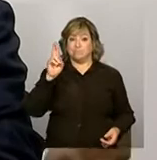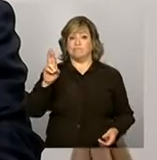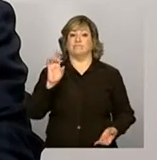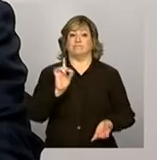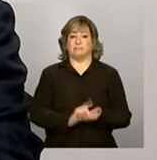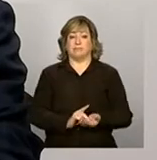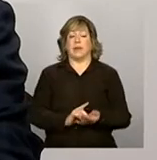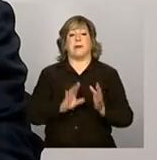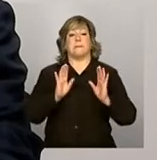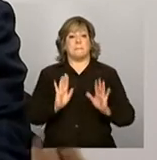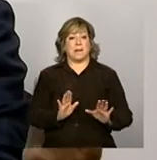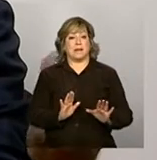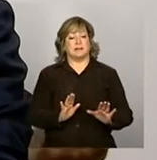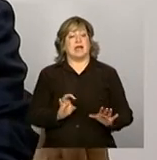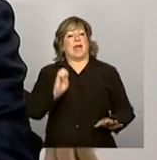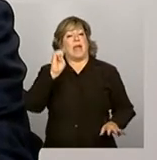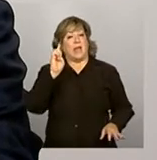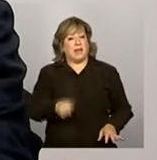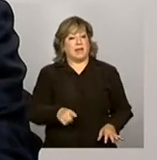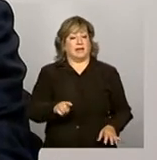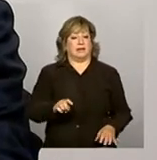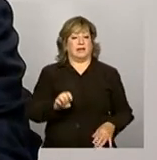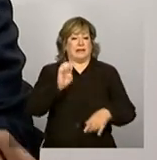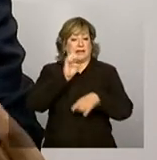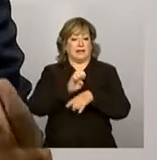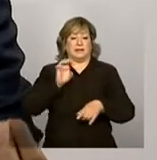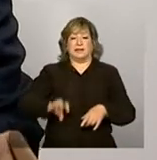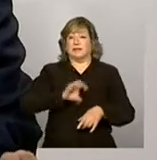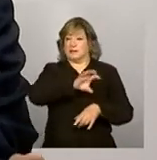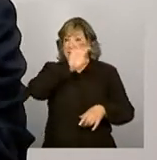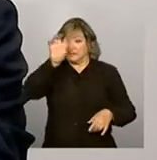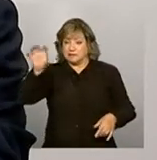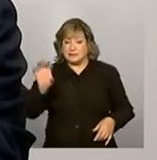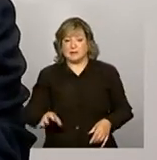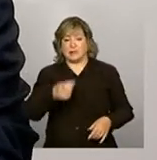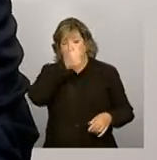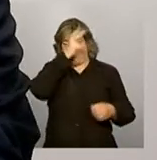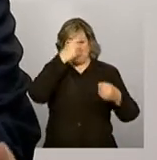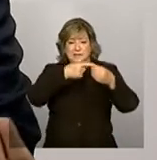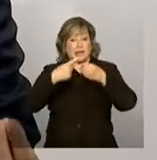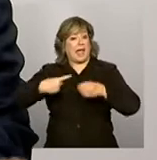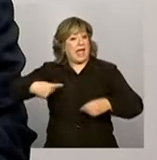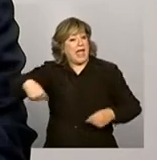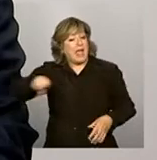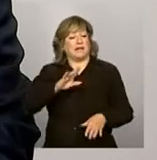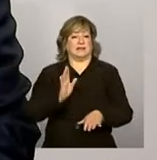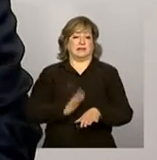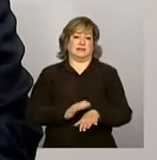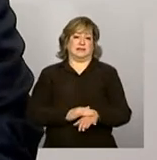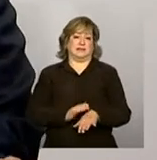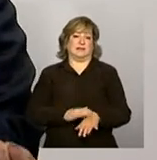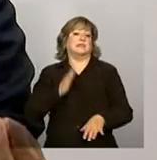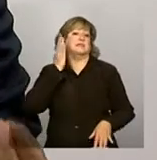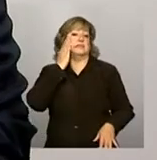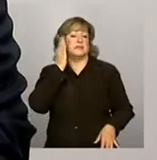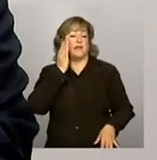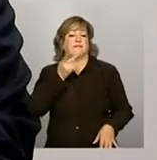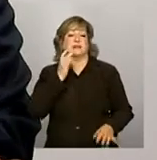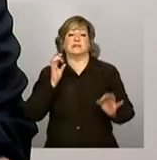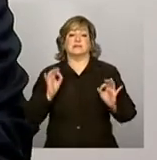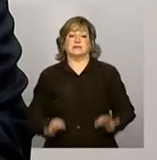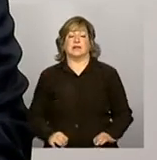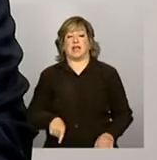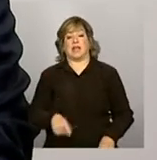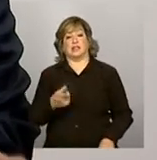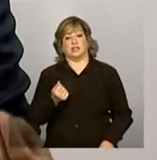são as gestões municipais e as coordenações estaduais que vão ter condição de avaliar se aquele recurso